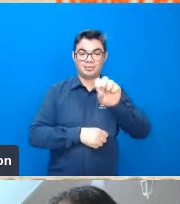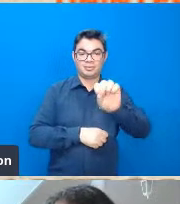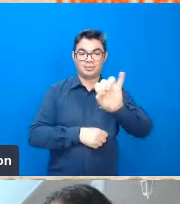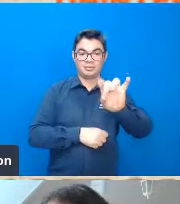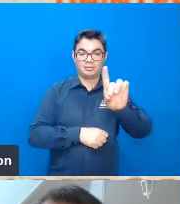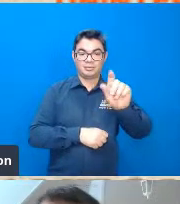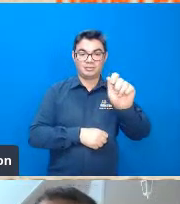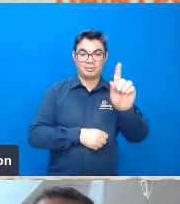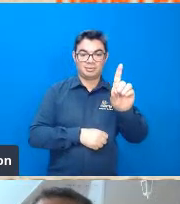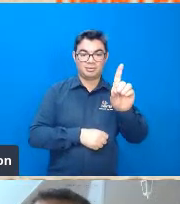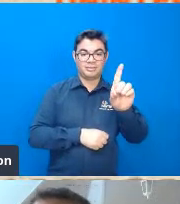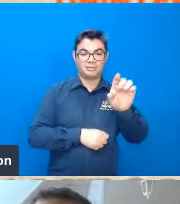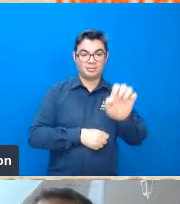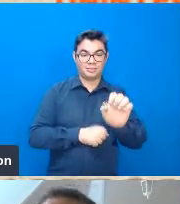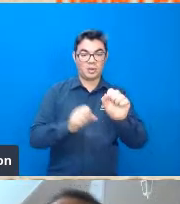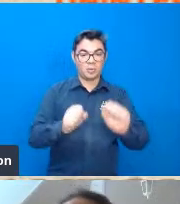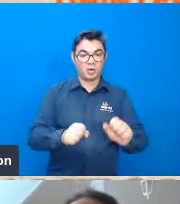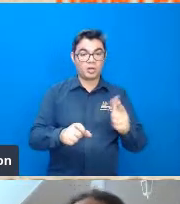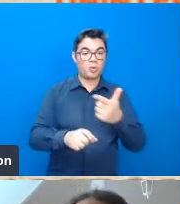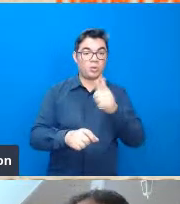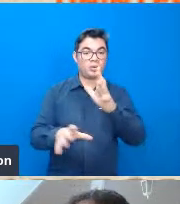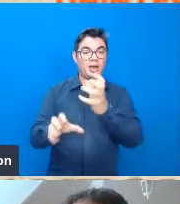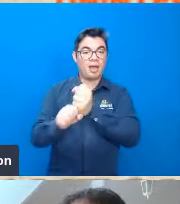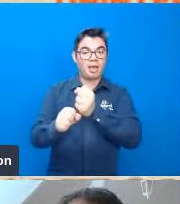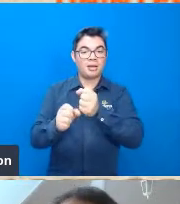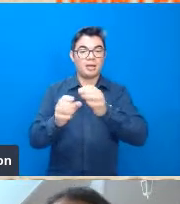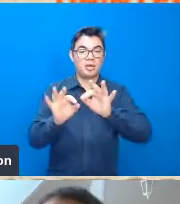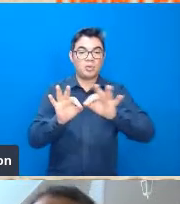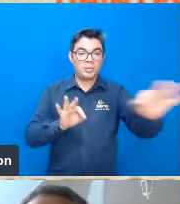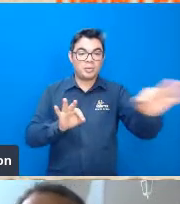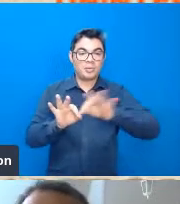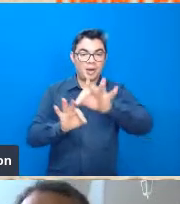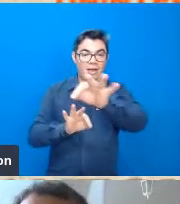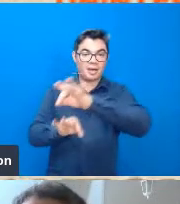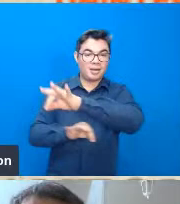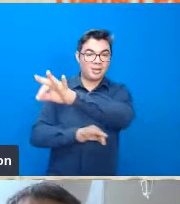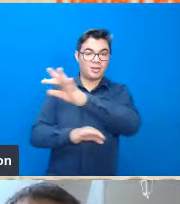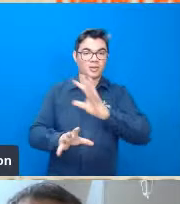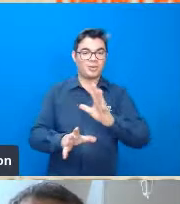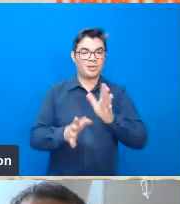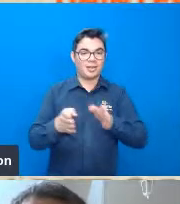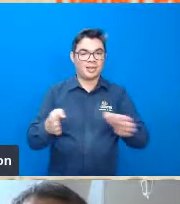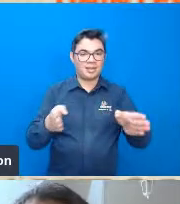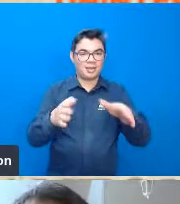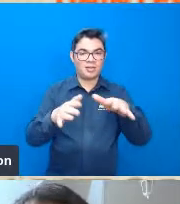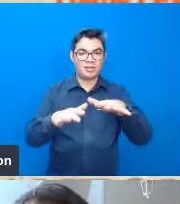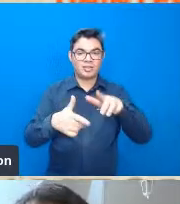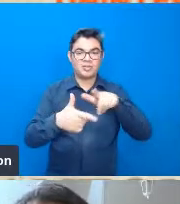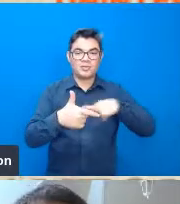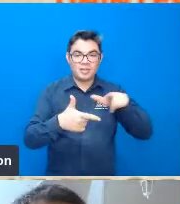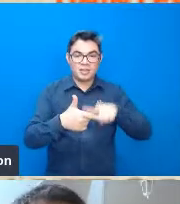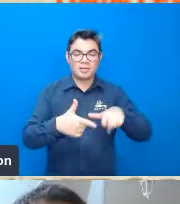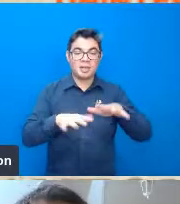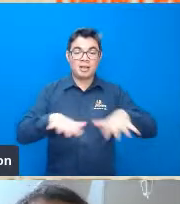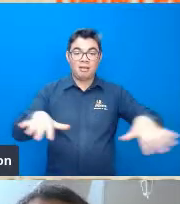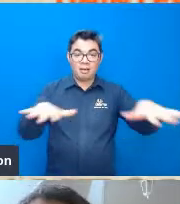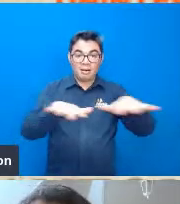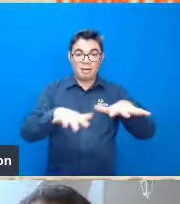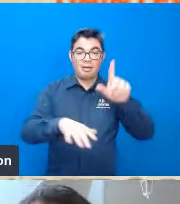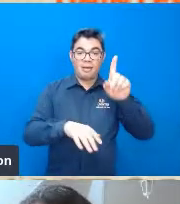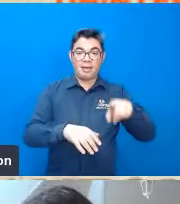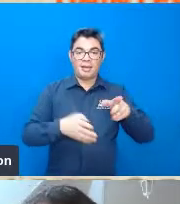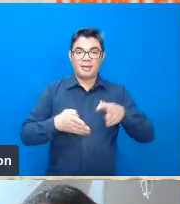cada canal e divide pela área você tem a densidade de rios se você tem um valor de